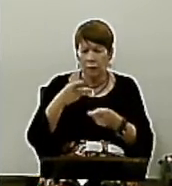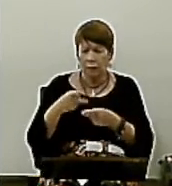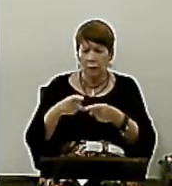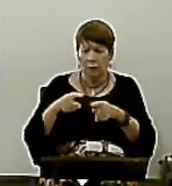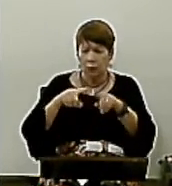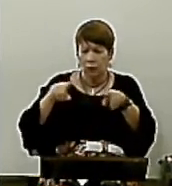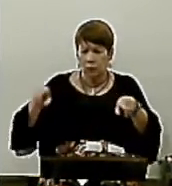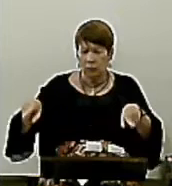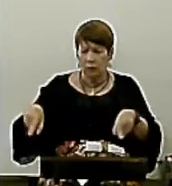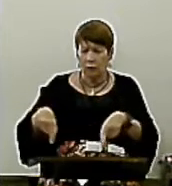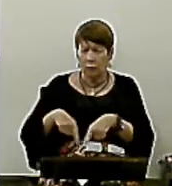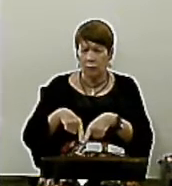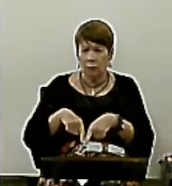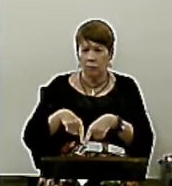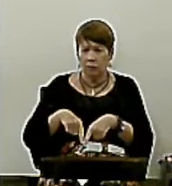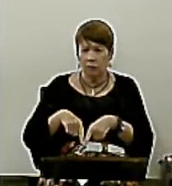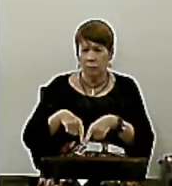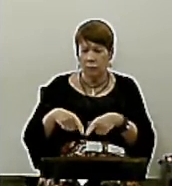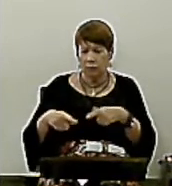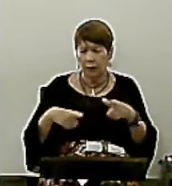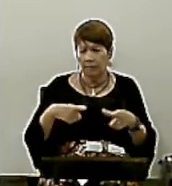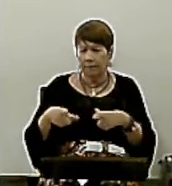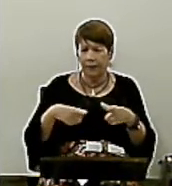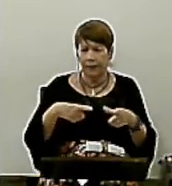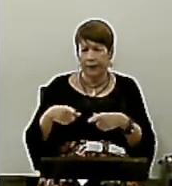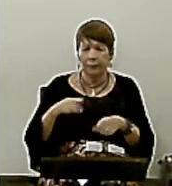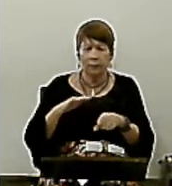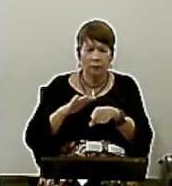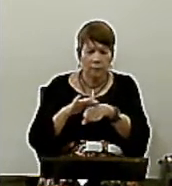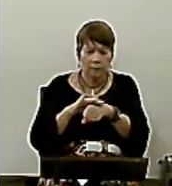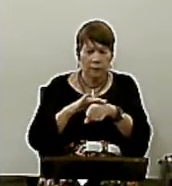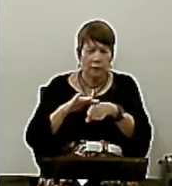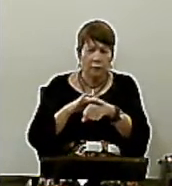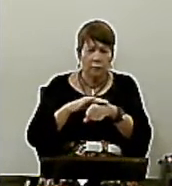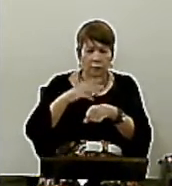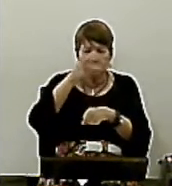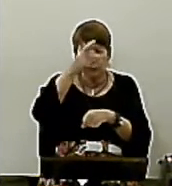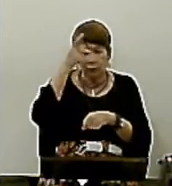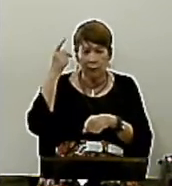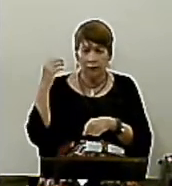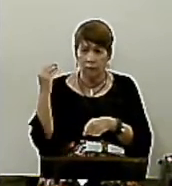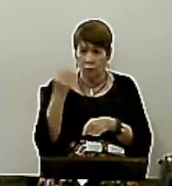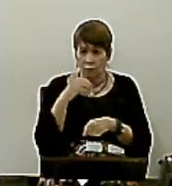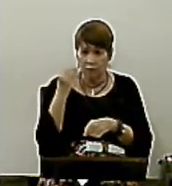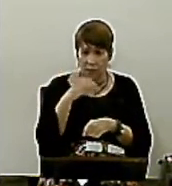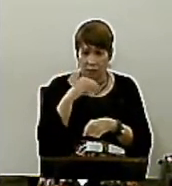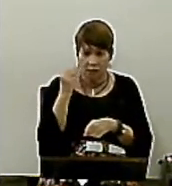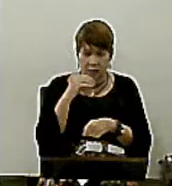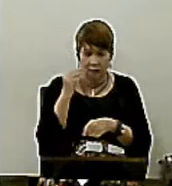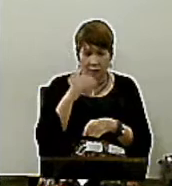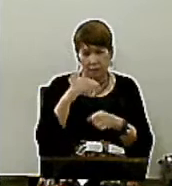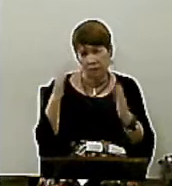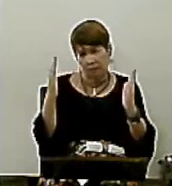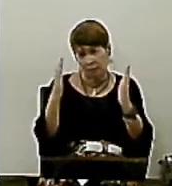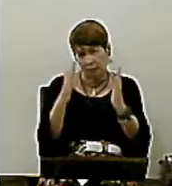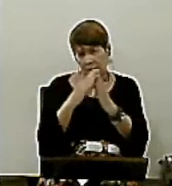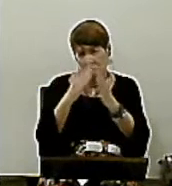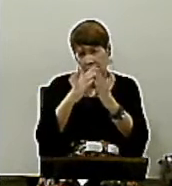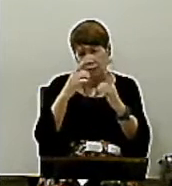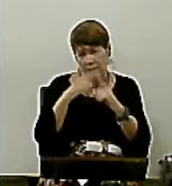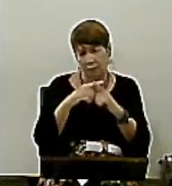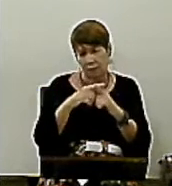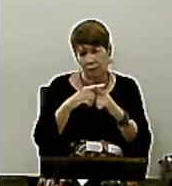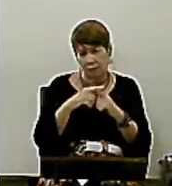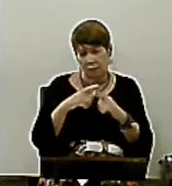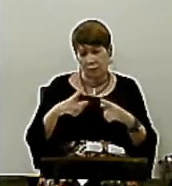Nas conversas E nas mensagens De whatsapp Tentando convencer As pessoas Que aqui na igreja A gente tem que fazer Diferente